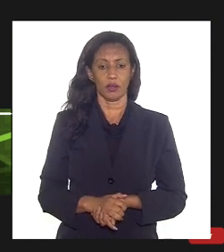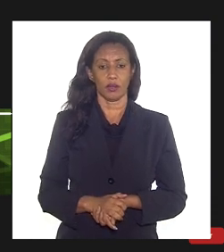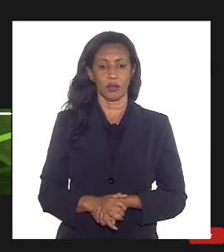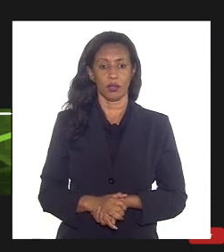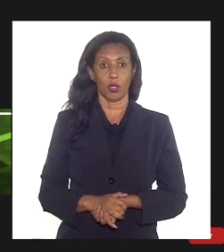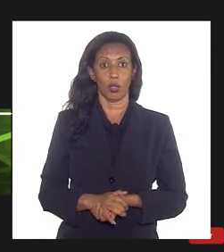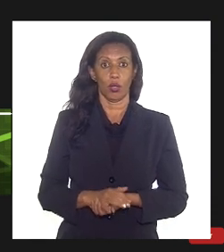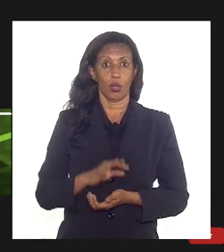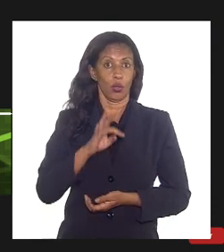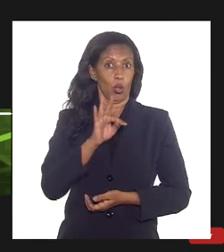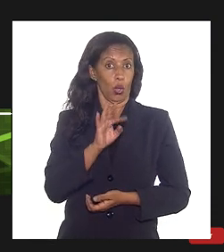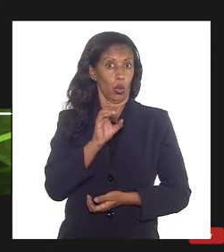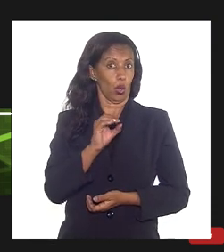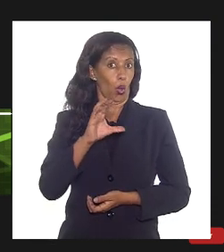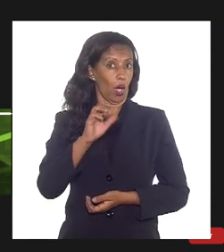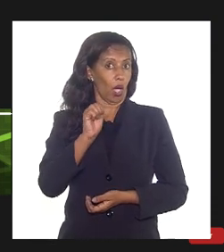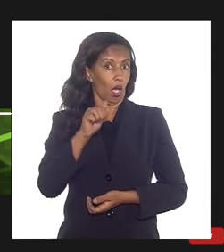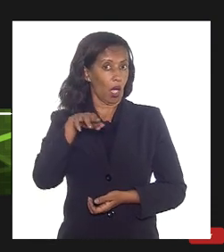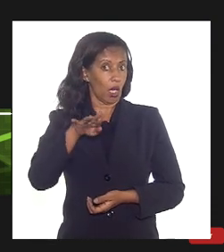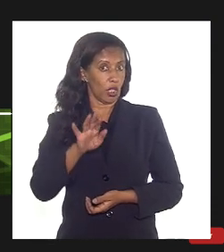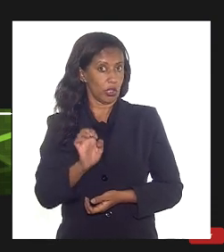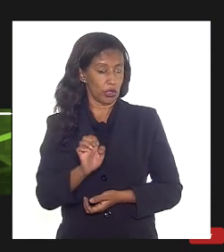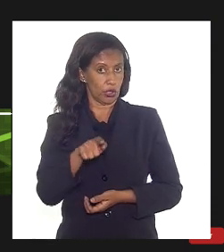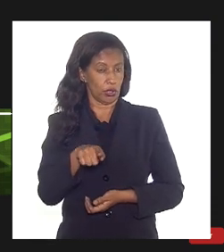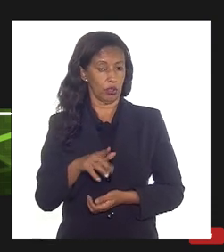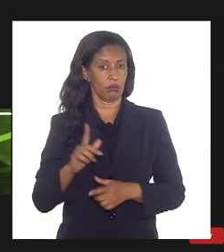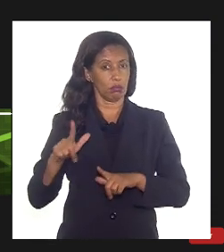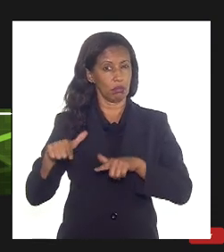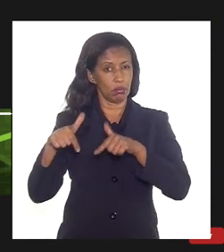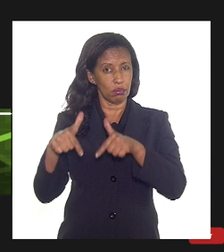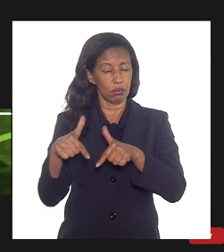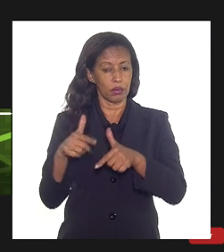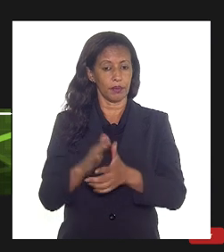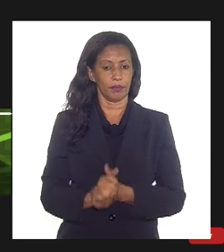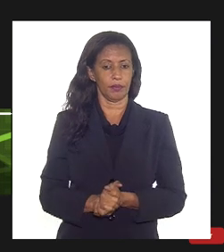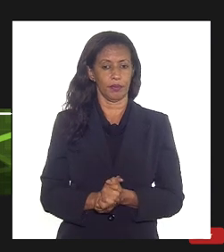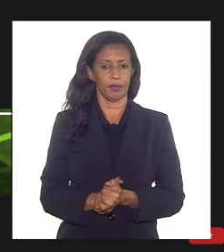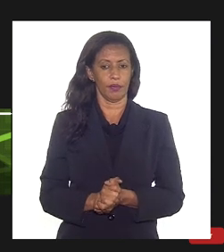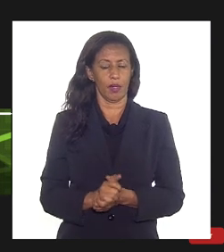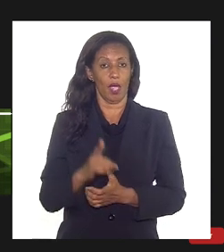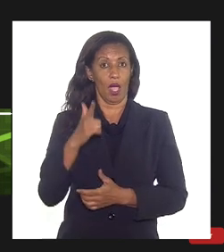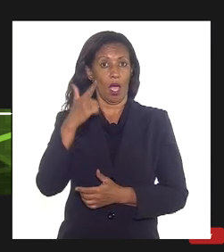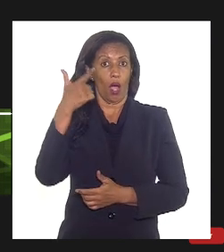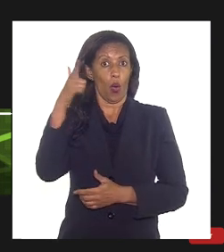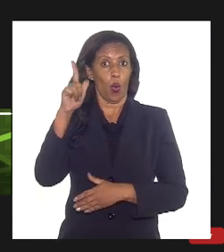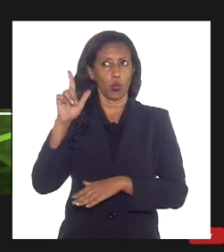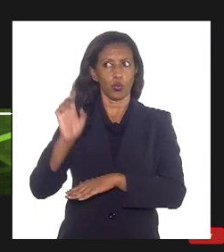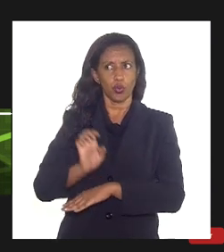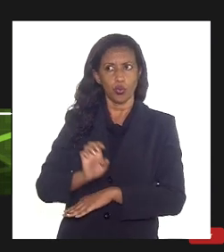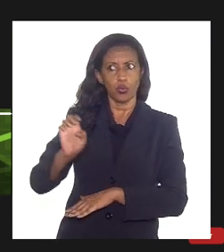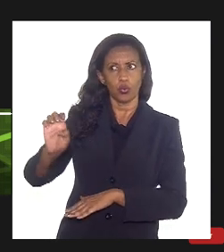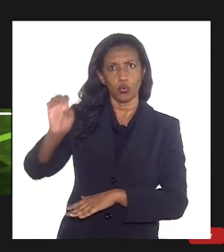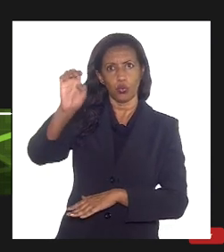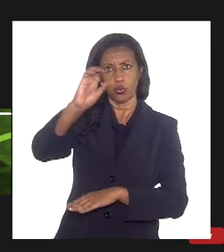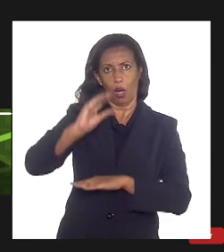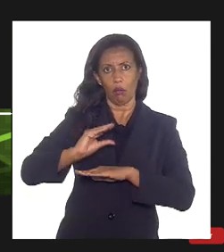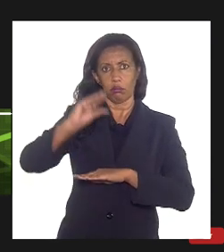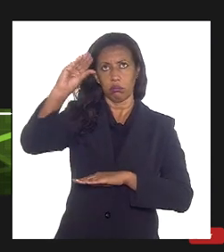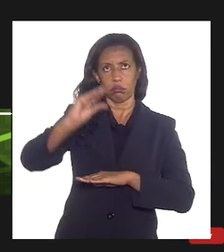tocante as operações que destinam a outros estados esta quantidade